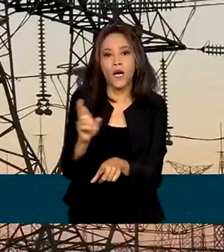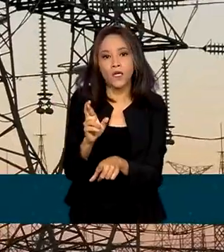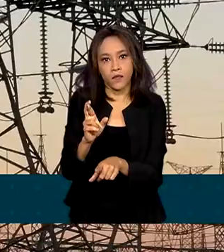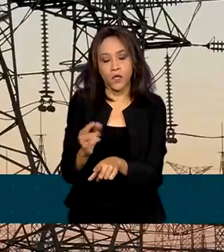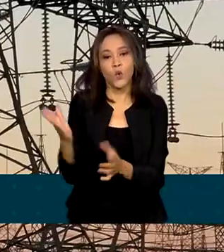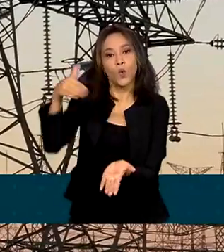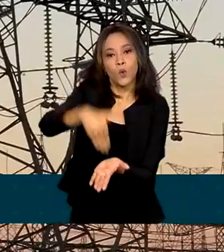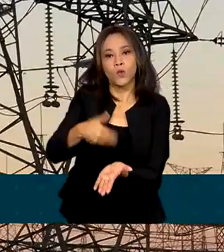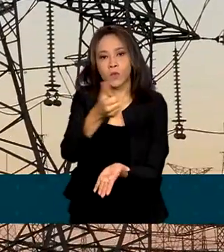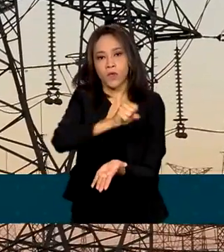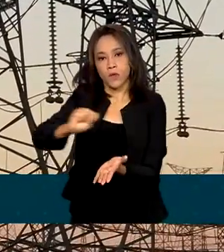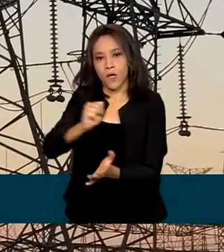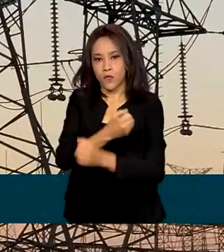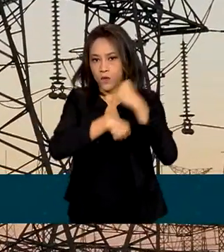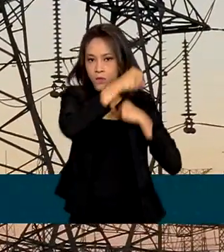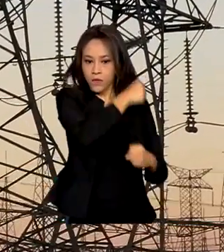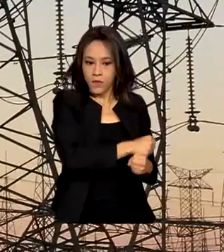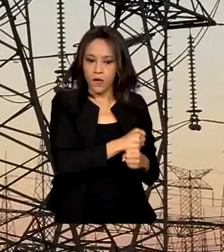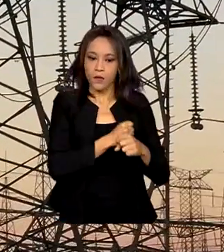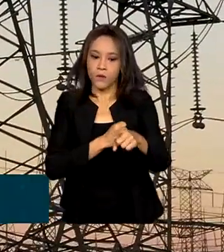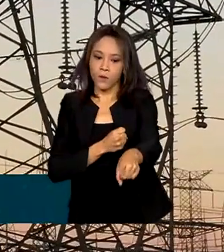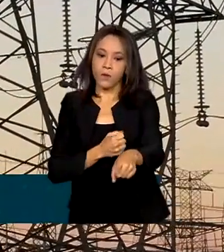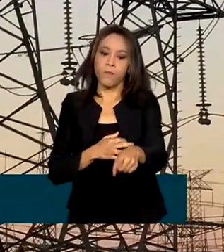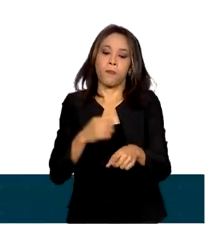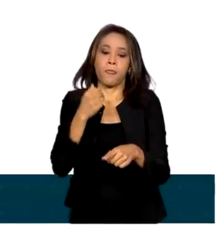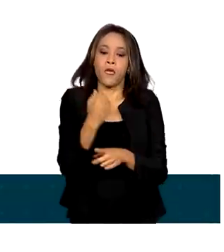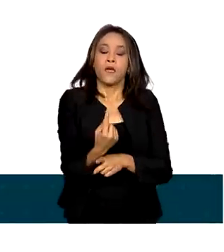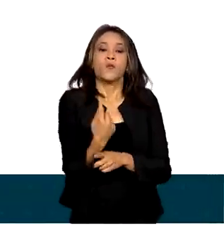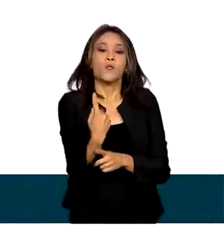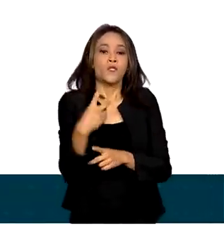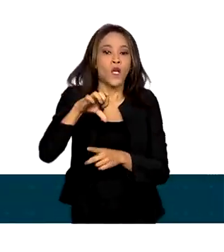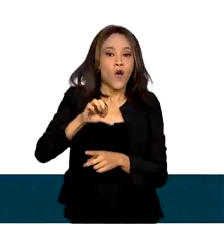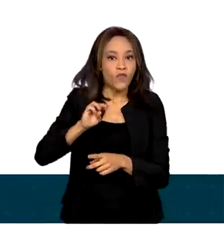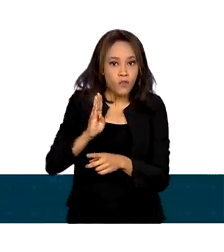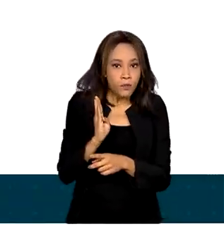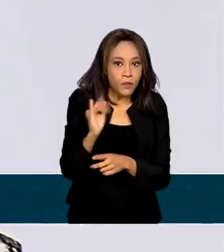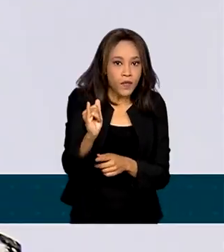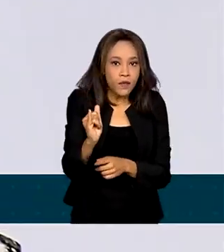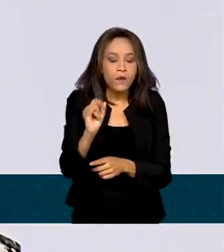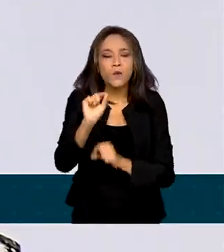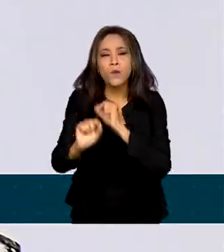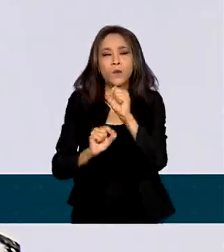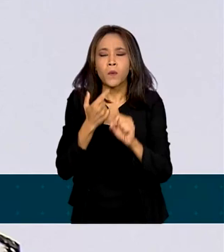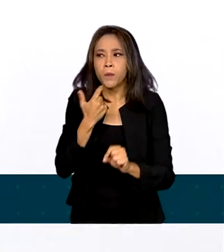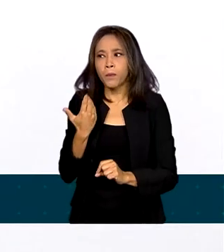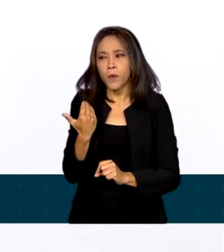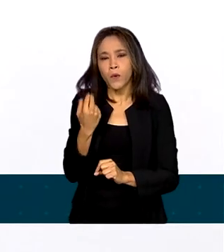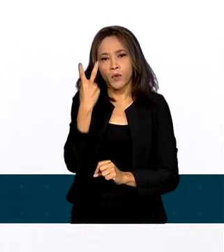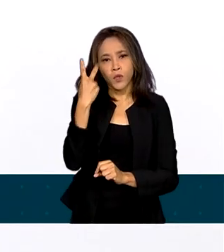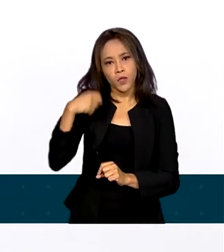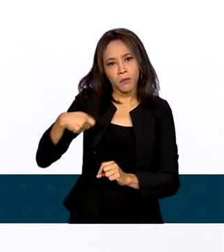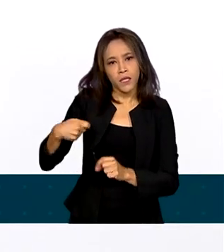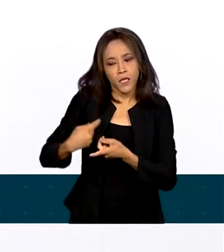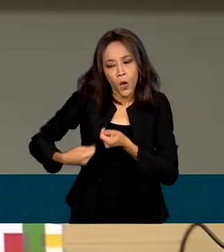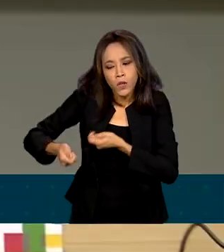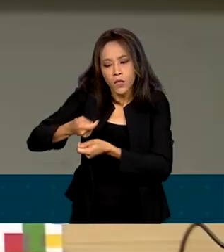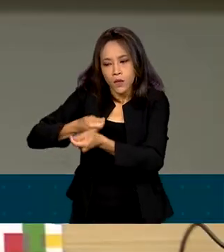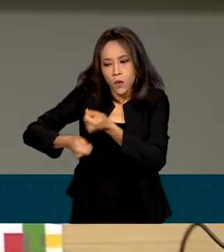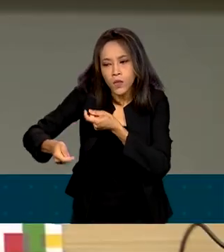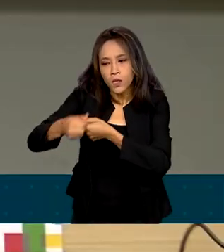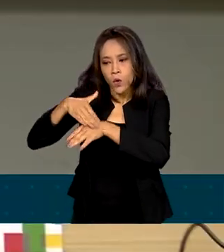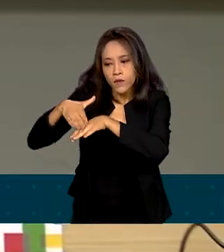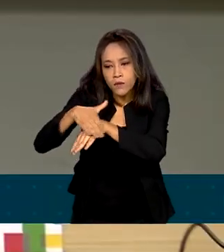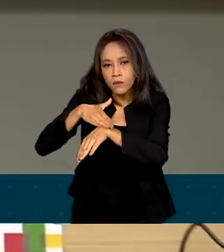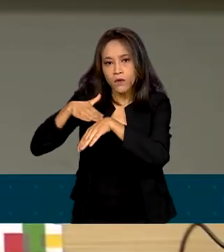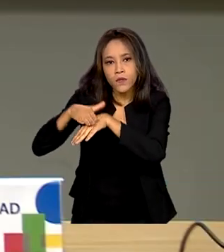O valor de 26,9 bilhões de reais foi cravado após pouco mais de dois meses de negociações. Uma